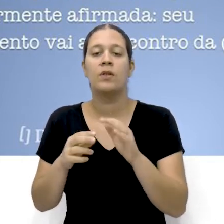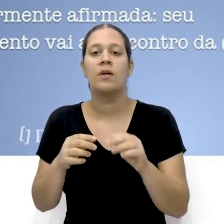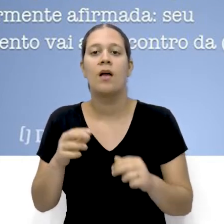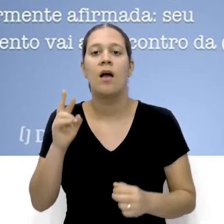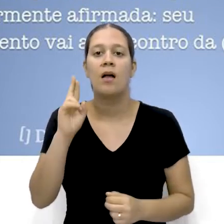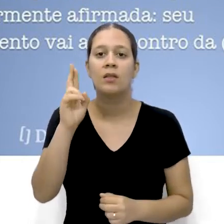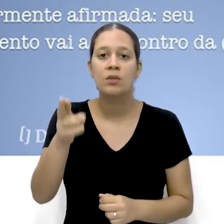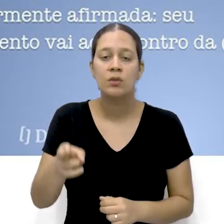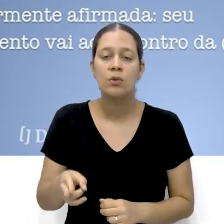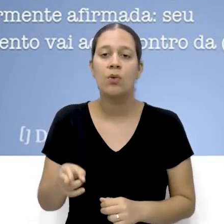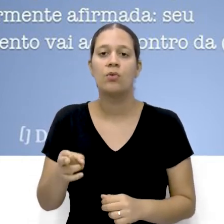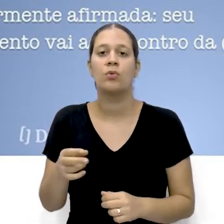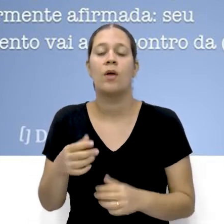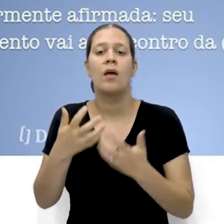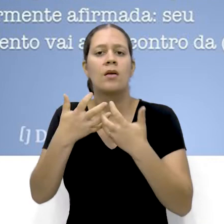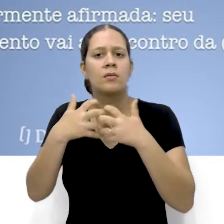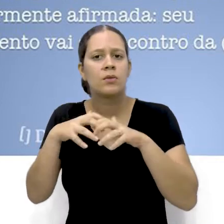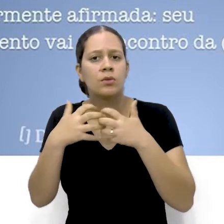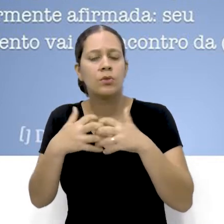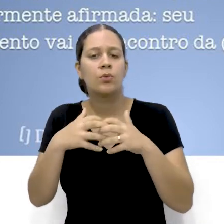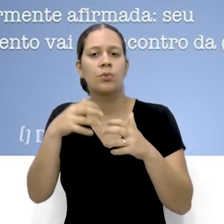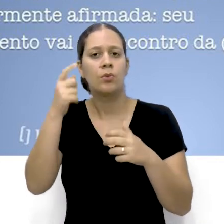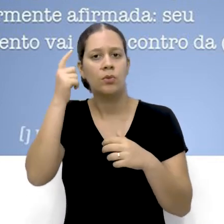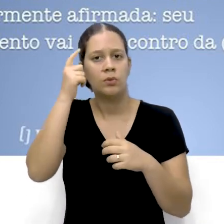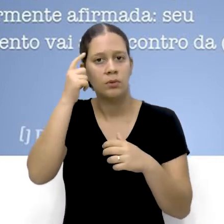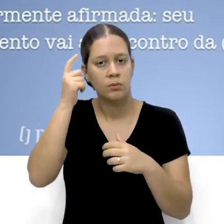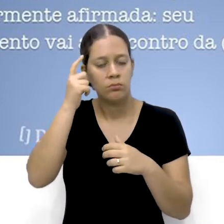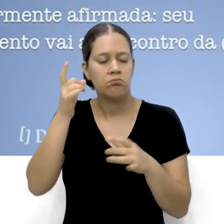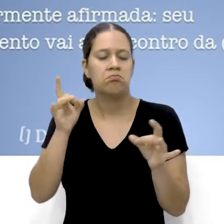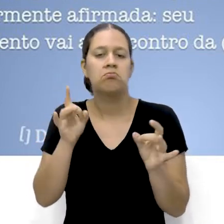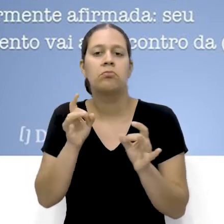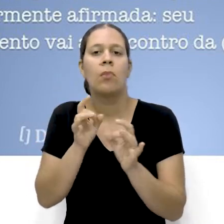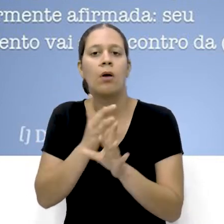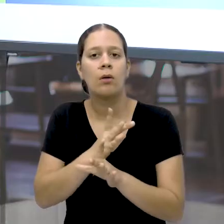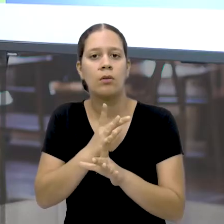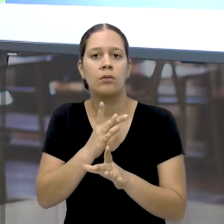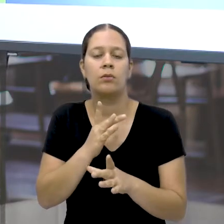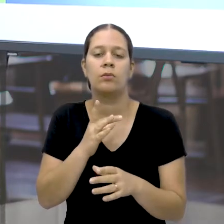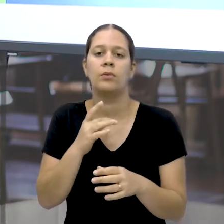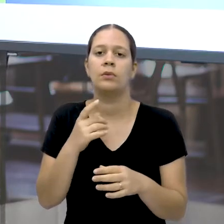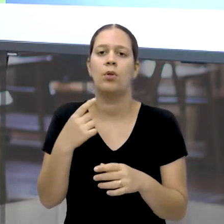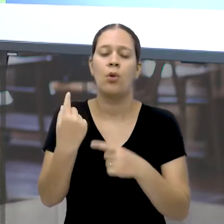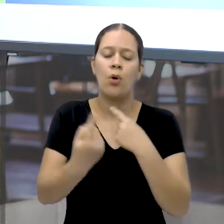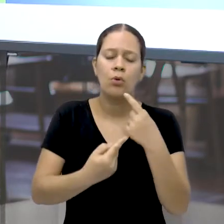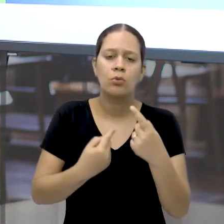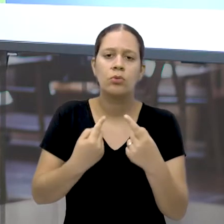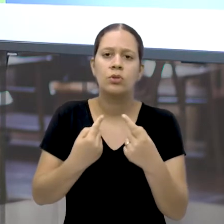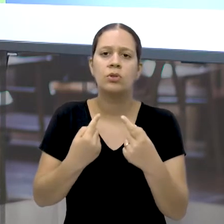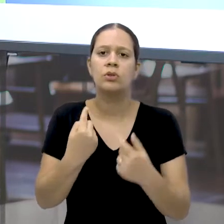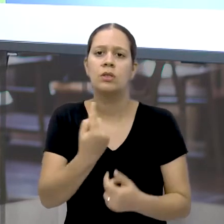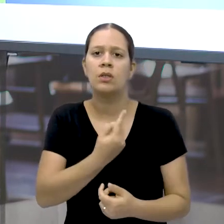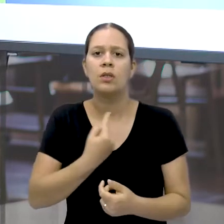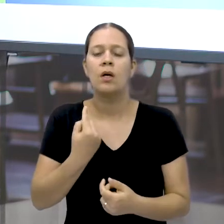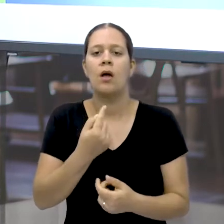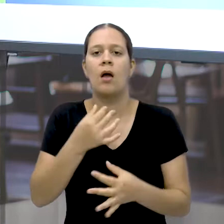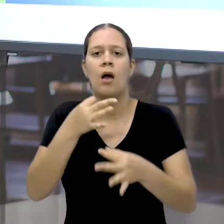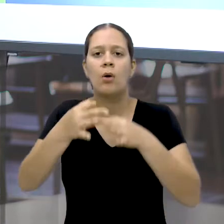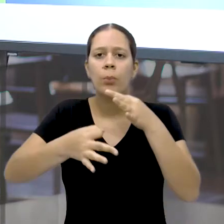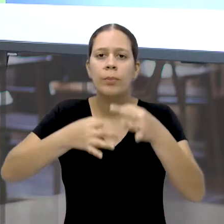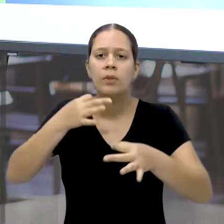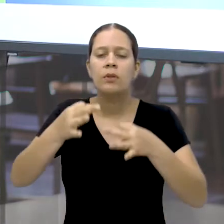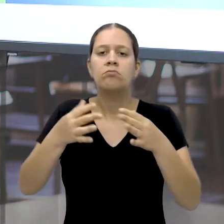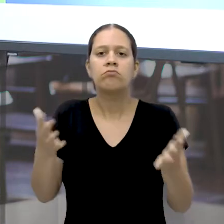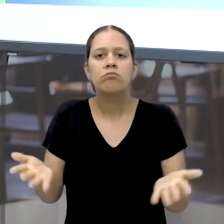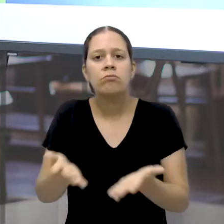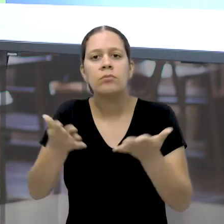Que através do raciocínio lógico Levem a uma conclusa Quando nós estamos argumentando Nós estamos convencendo a pessoa